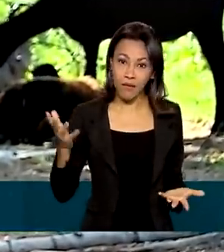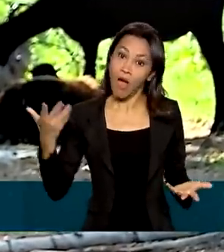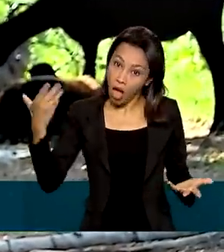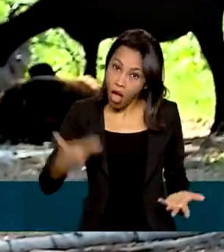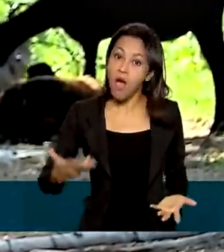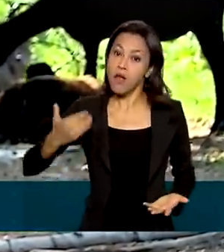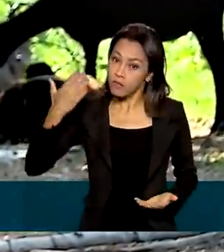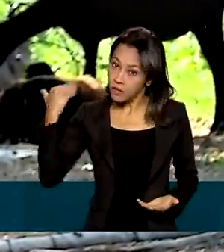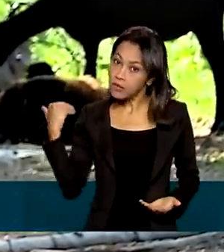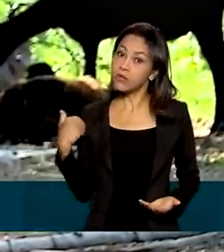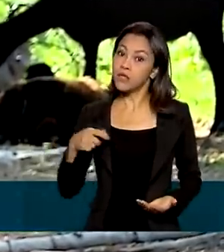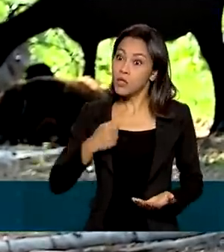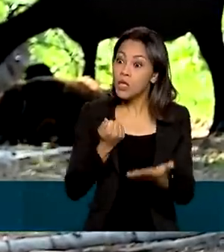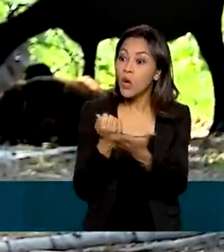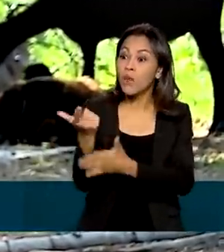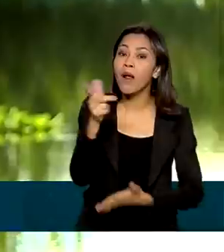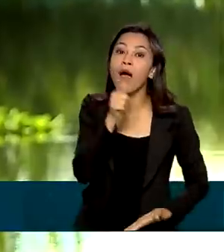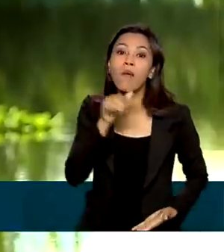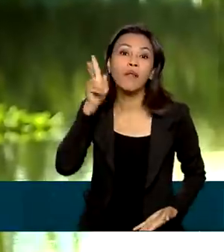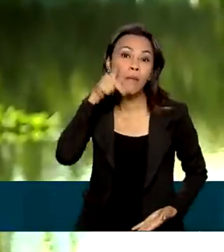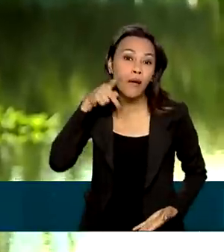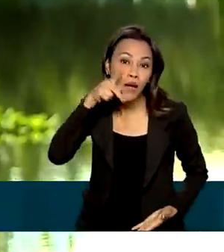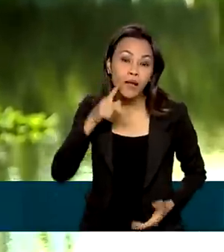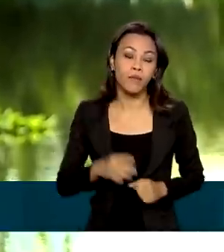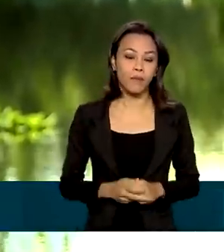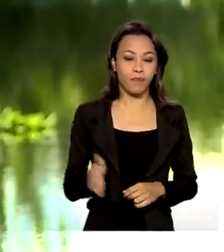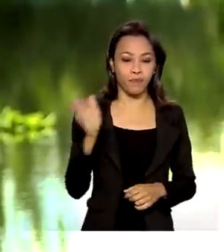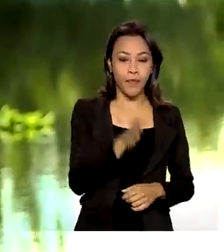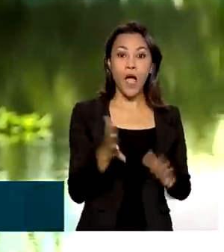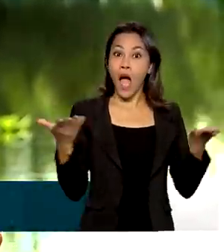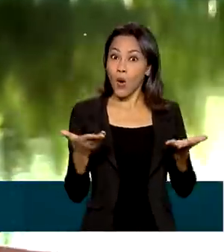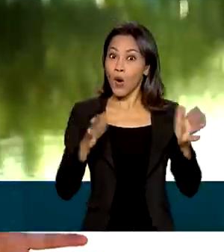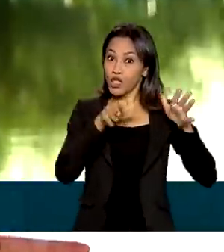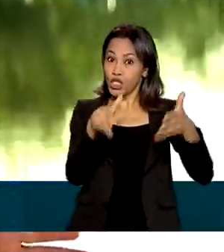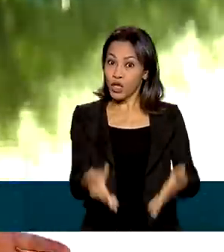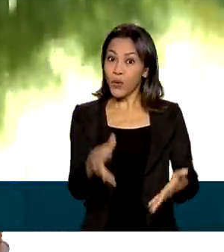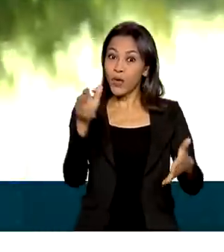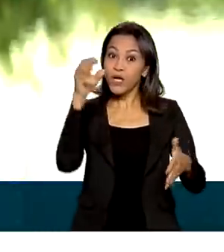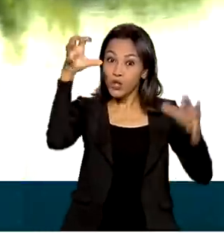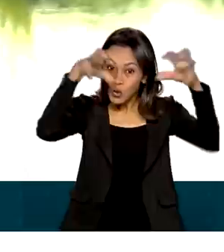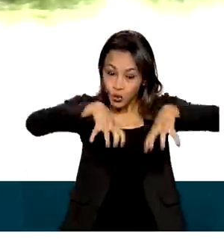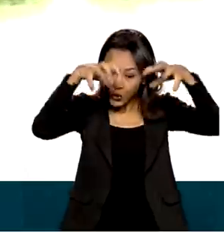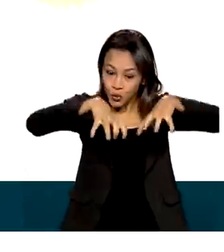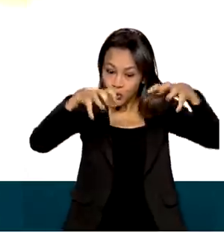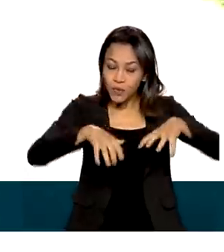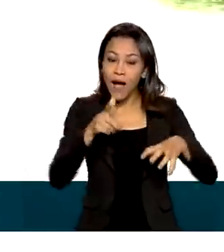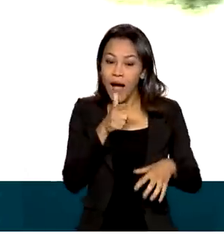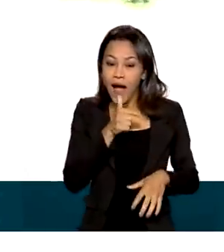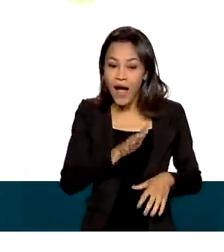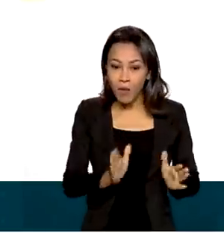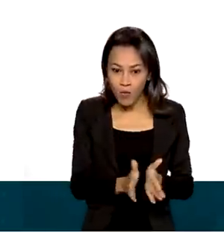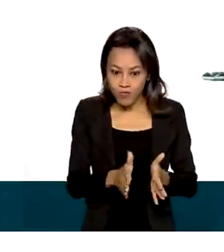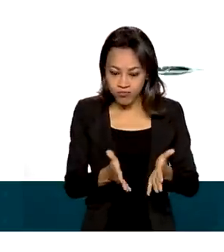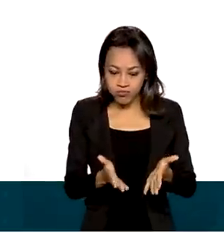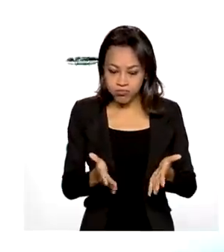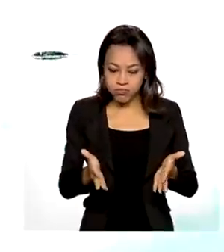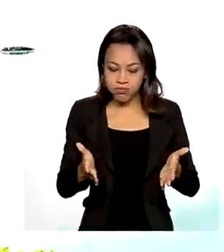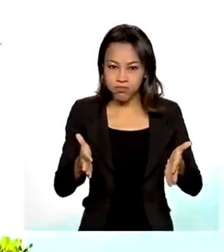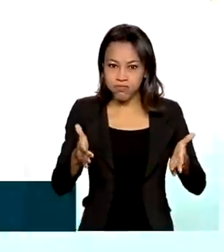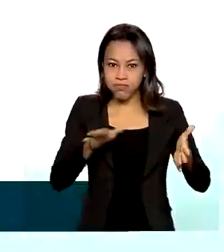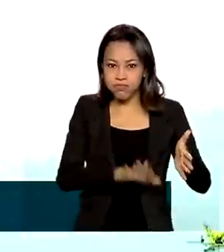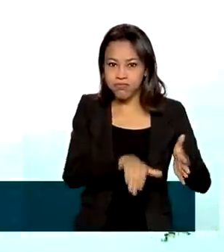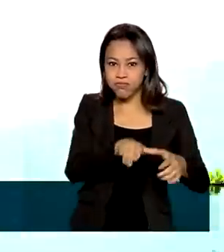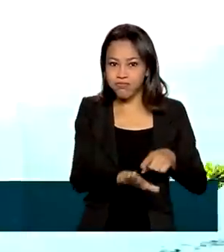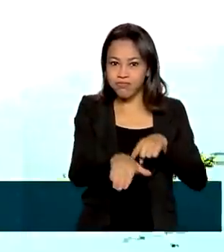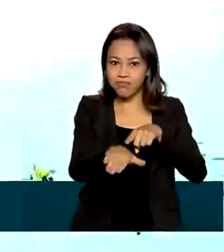Era, nós íamos comprar água na Paraíba. Com a chegada das chuvas, as águas voltaram a correr pelo leito do Rio Piranhas. Mas